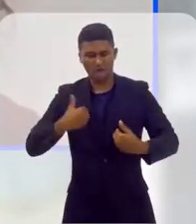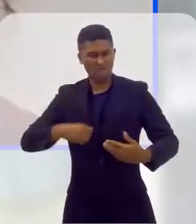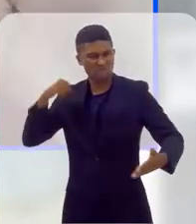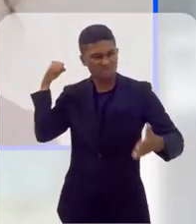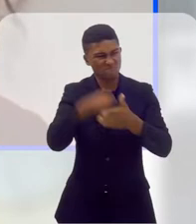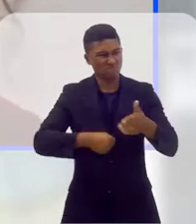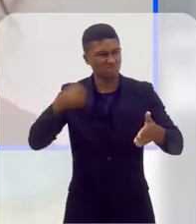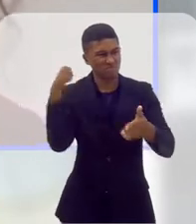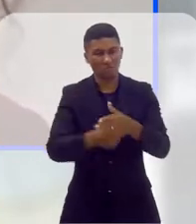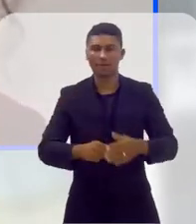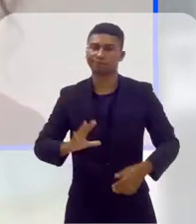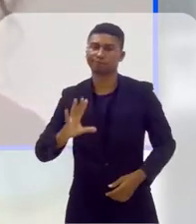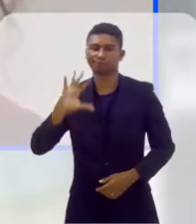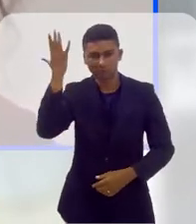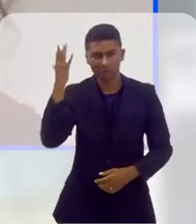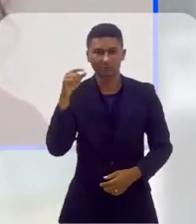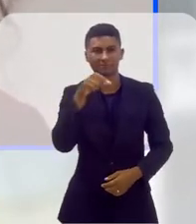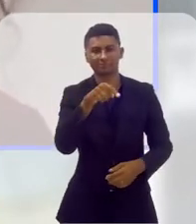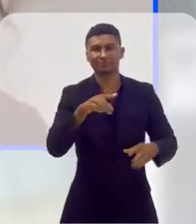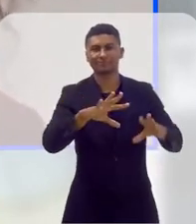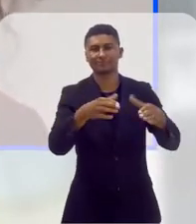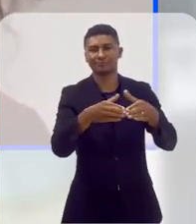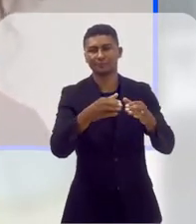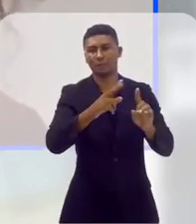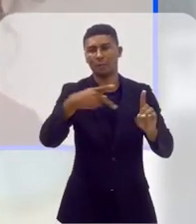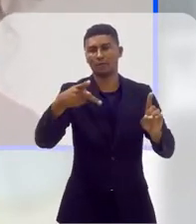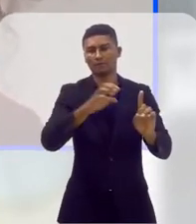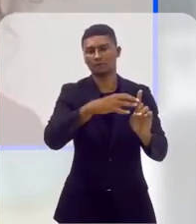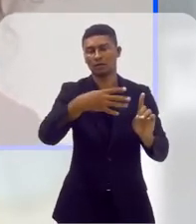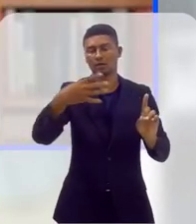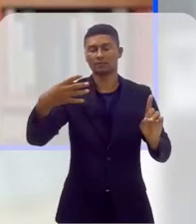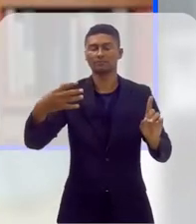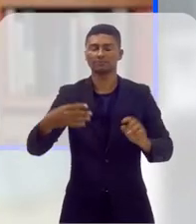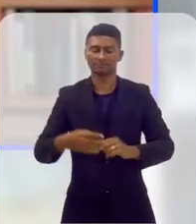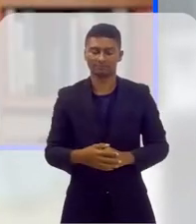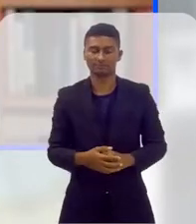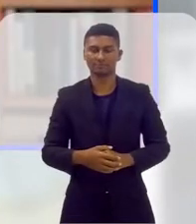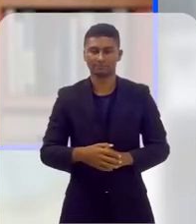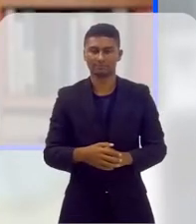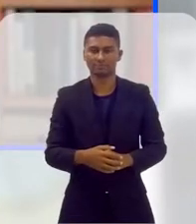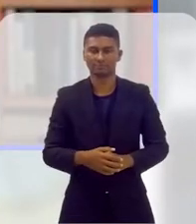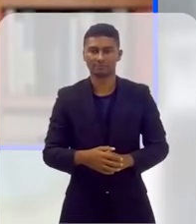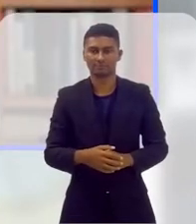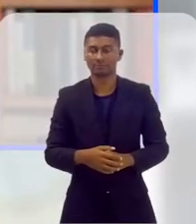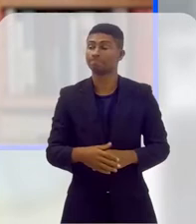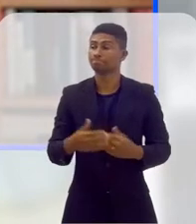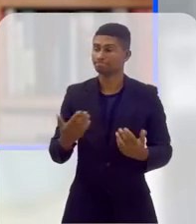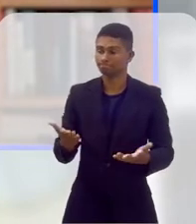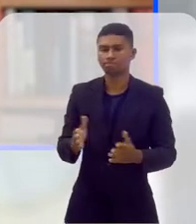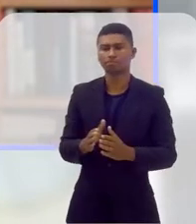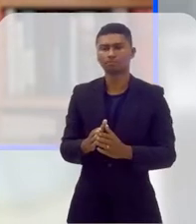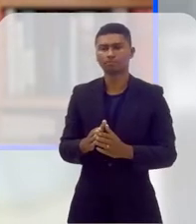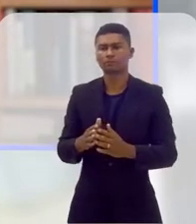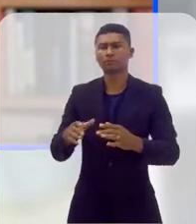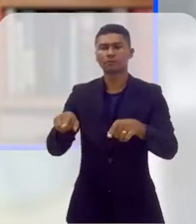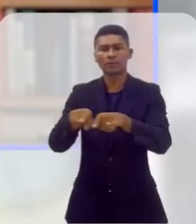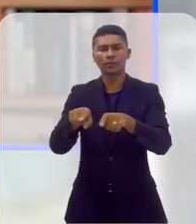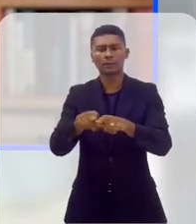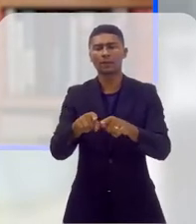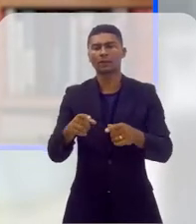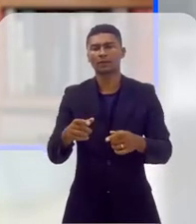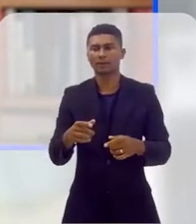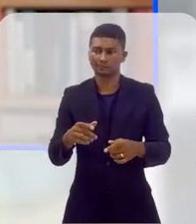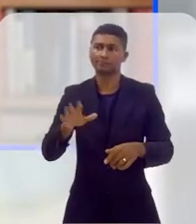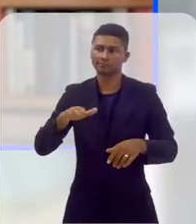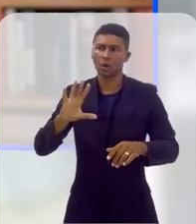É o grande boom aí dessa população na procura das garantias de direitos. Professor, os casos de homicídios